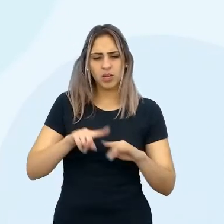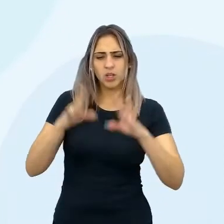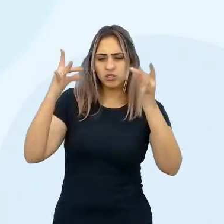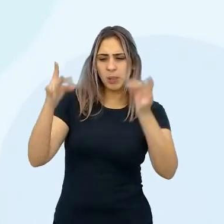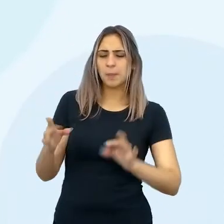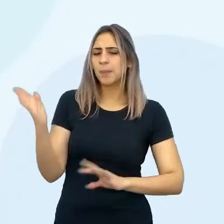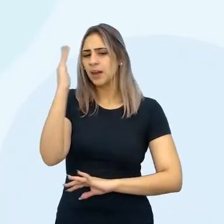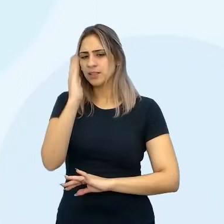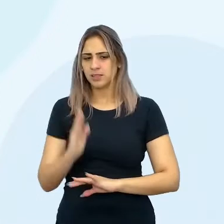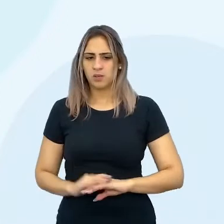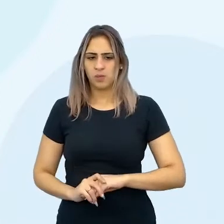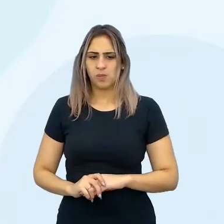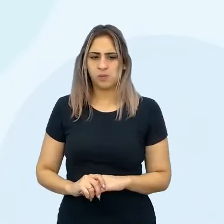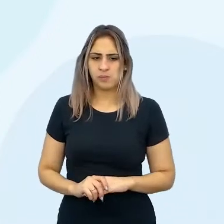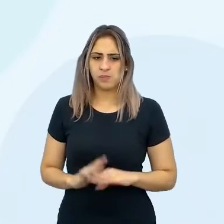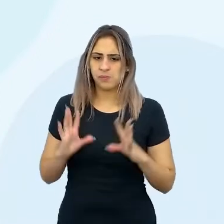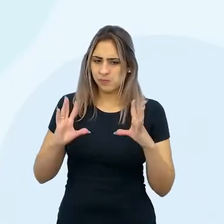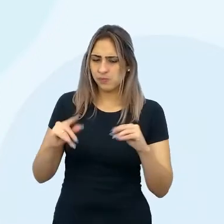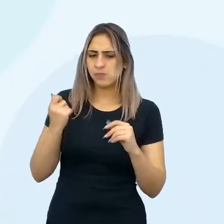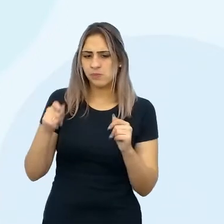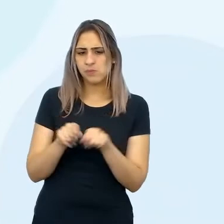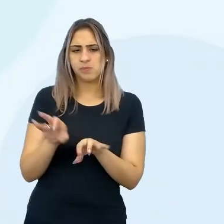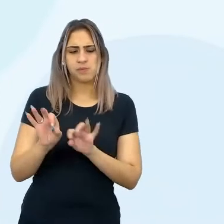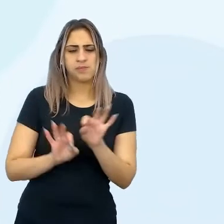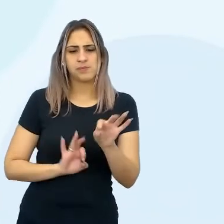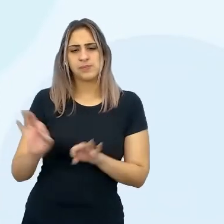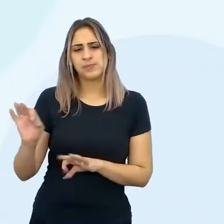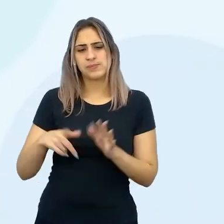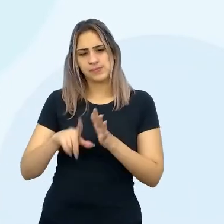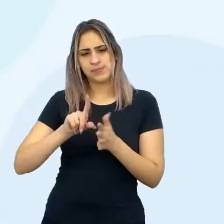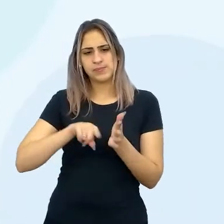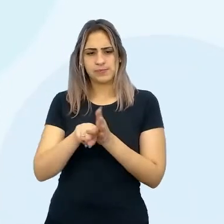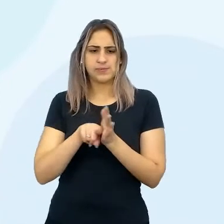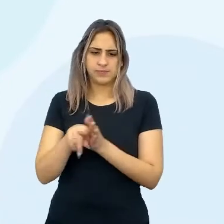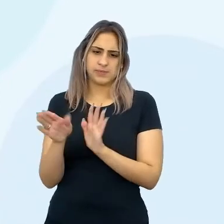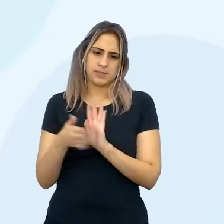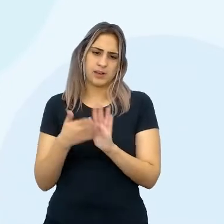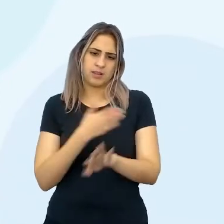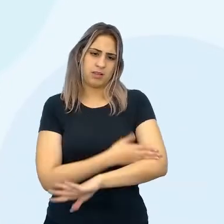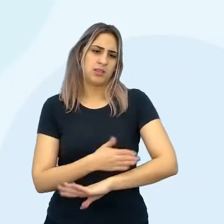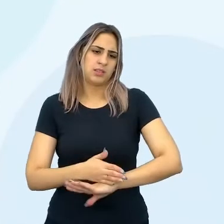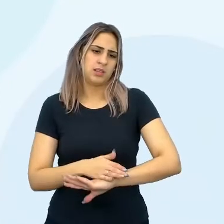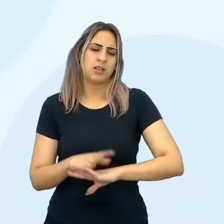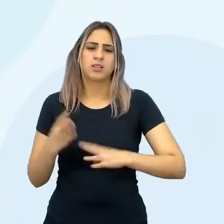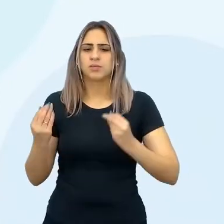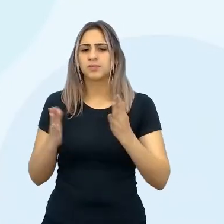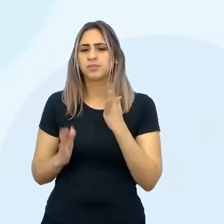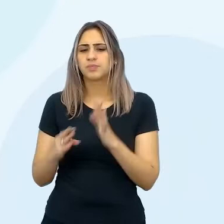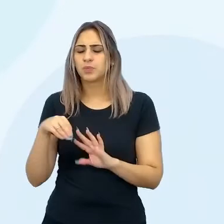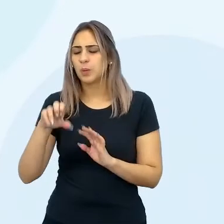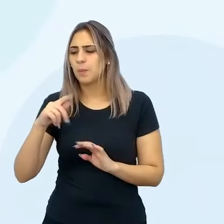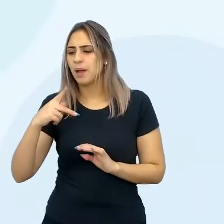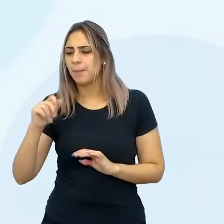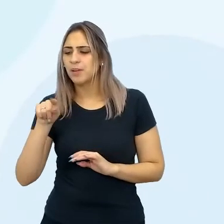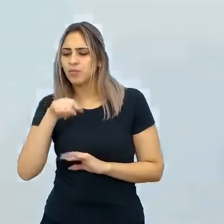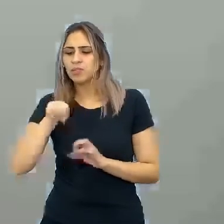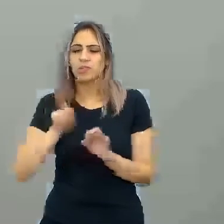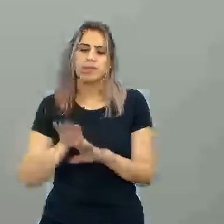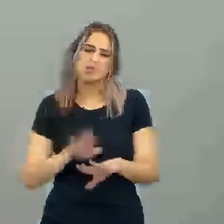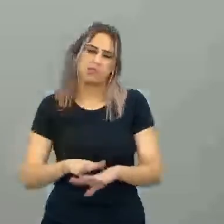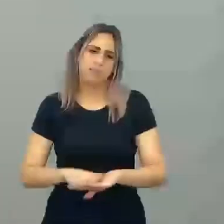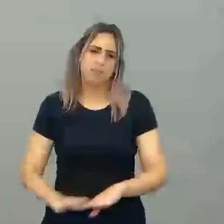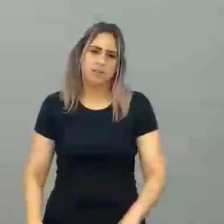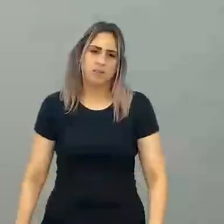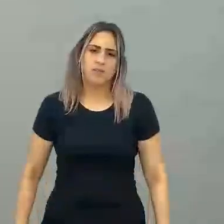Brasil. Enfim. E tudo isso tem que ser preparado antes da pesquisa ser iniciada. É meio que o mapa do que você vai fazer.